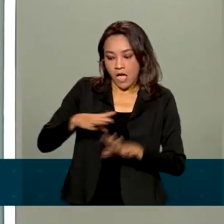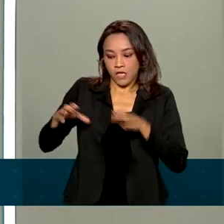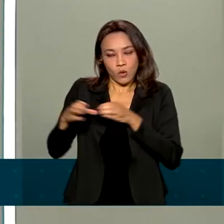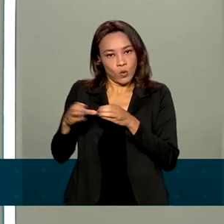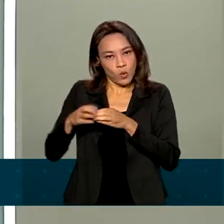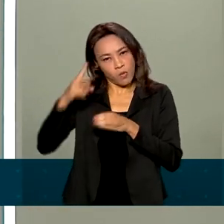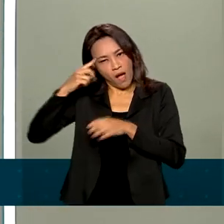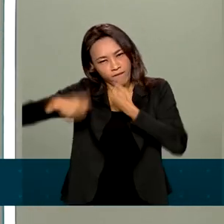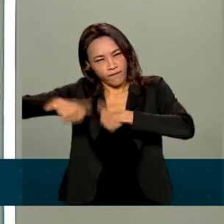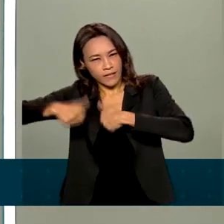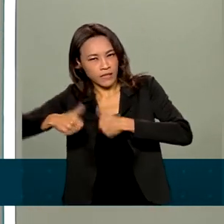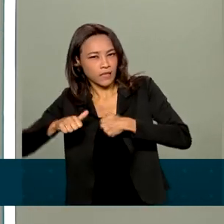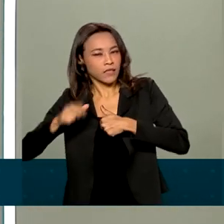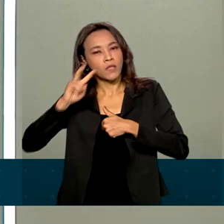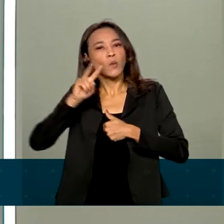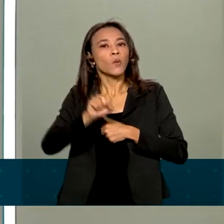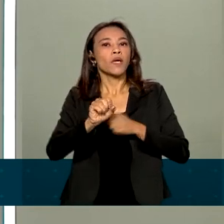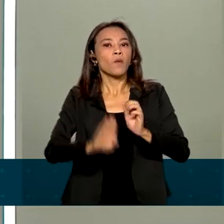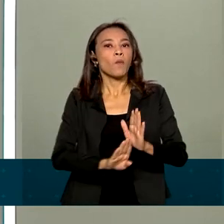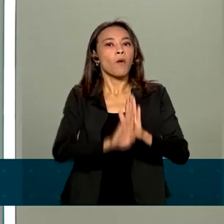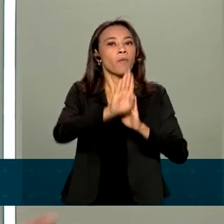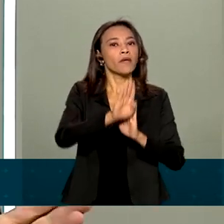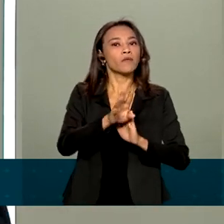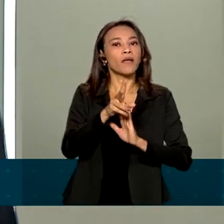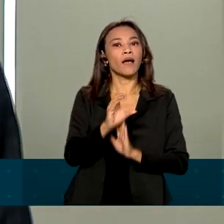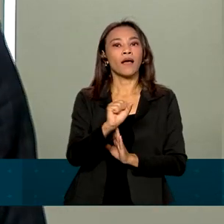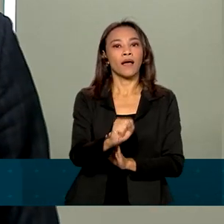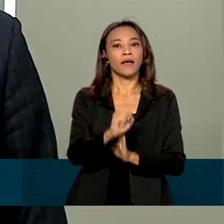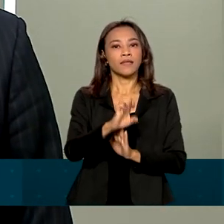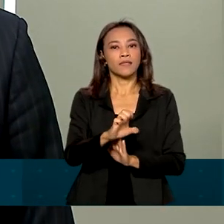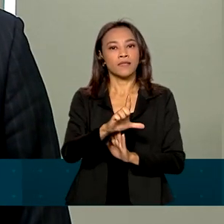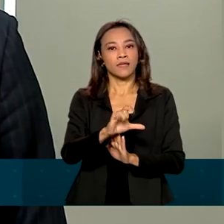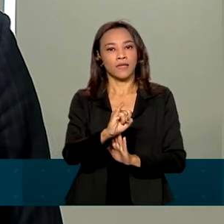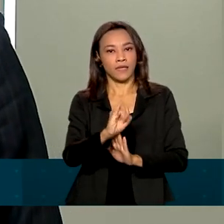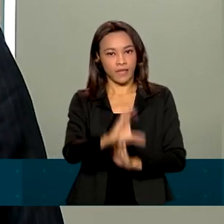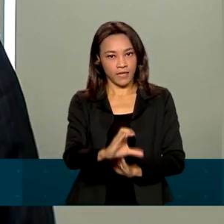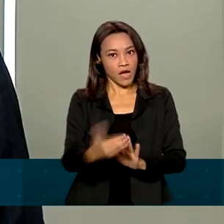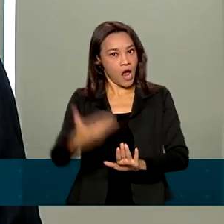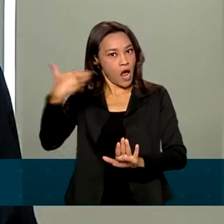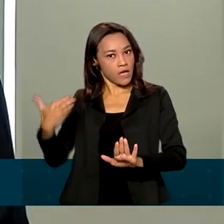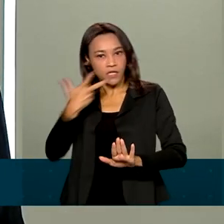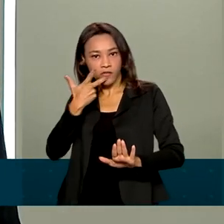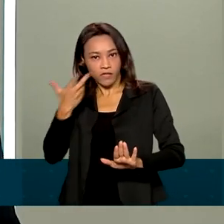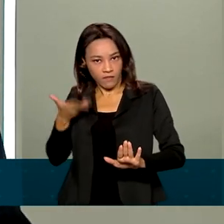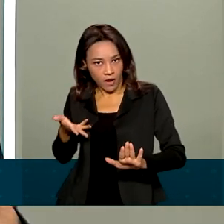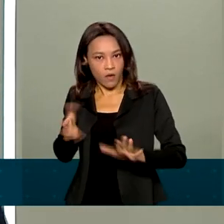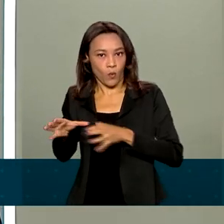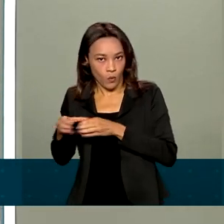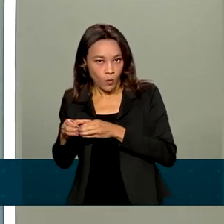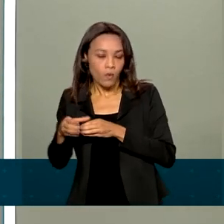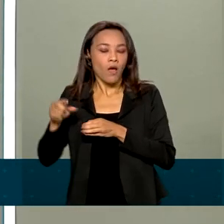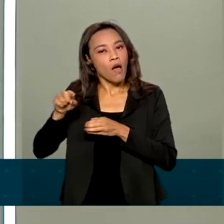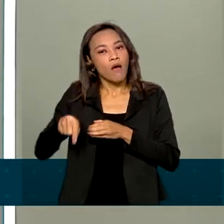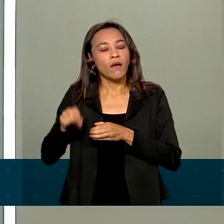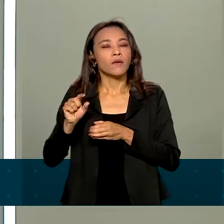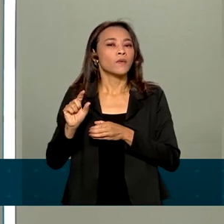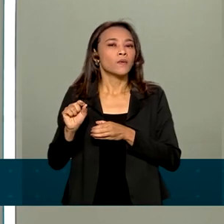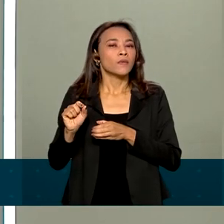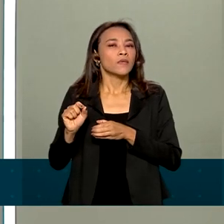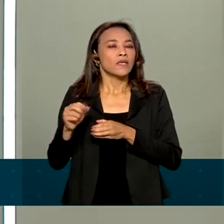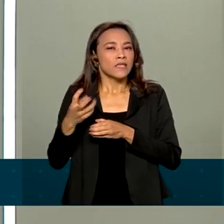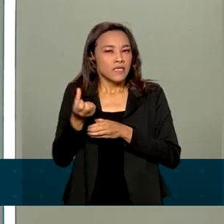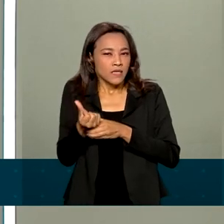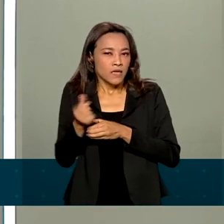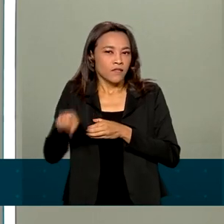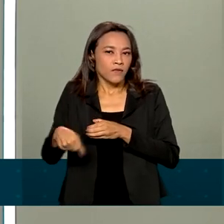estão prevendo um crescimento da taxa Selic, que eles mesmos haviam estimado essa taxa Selic para chegar a